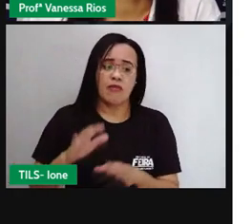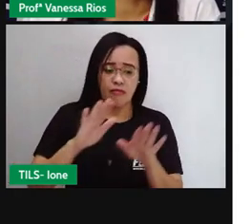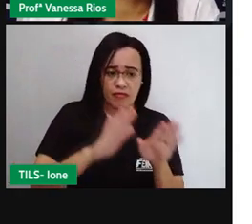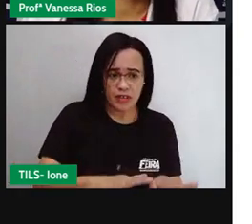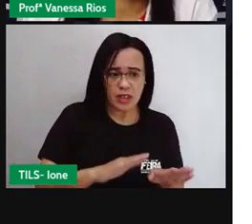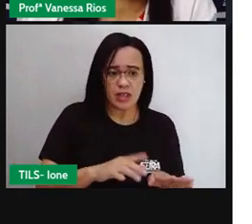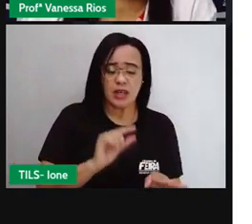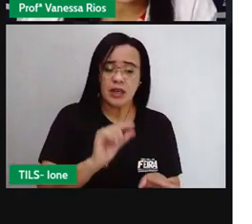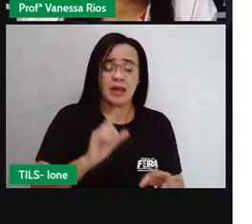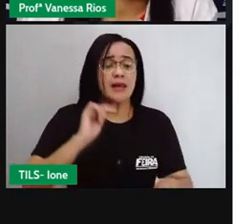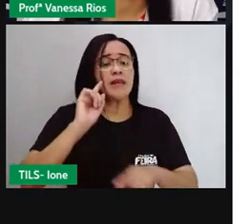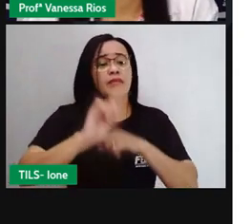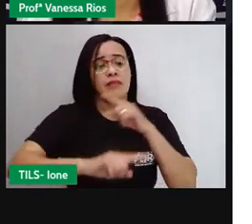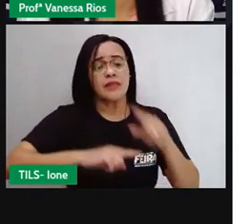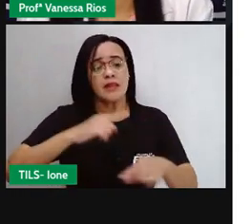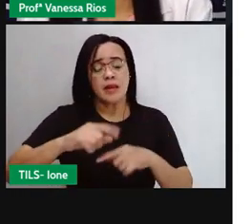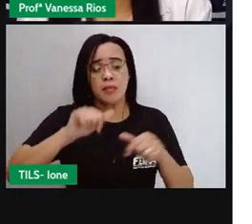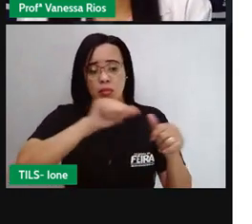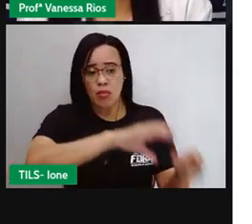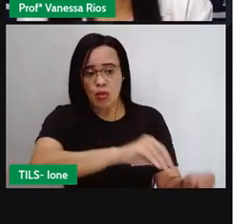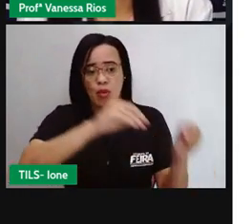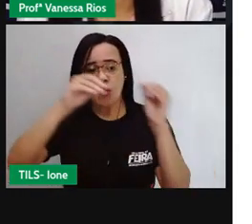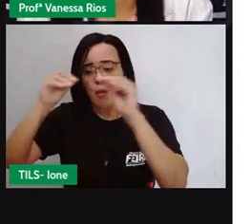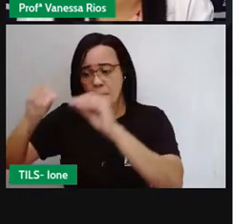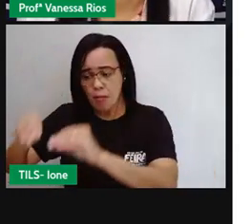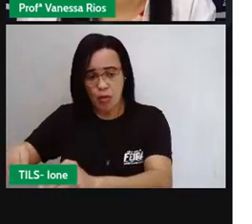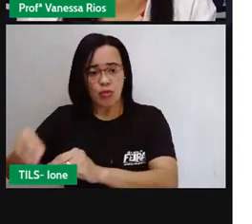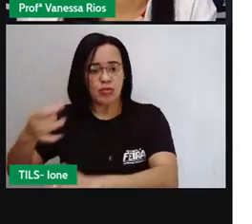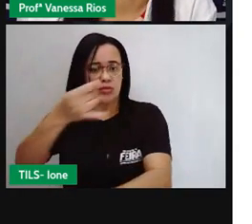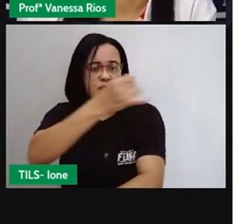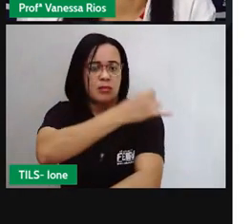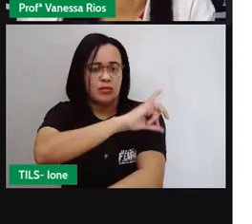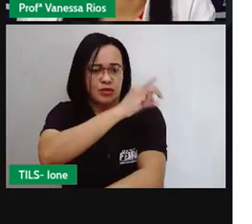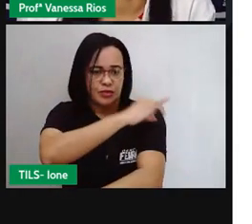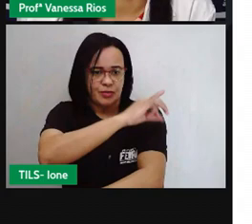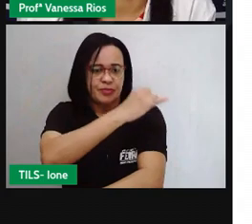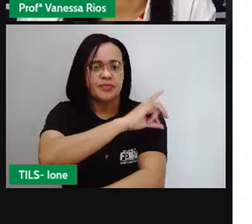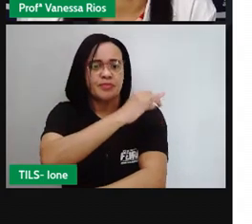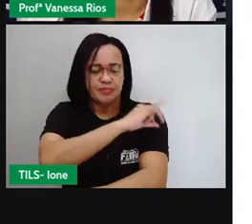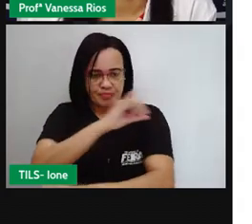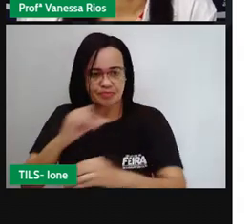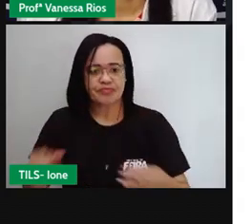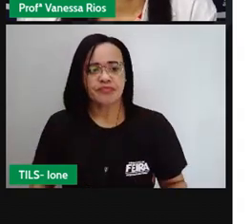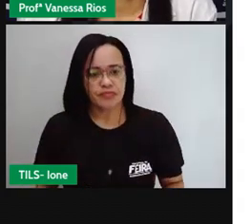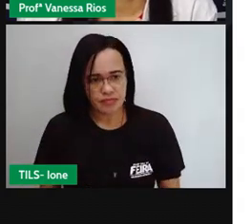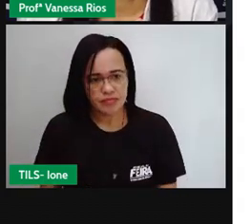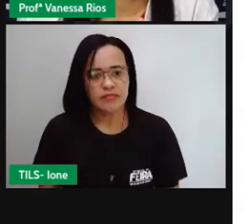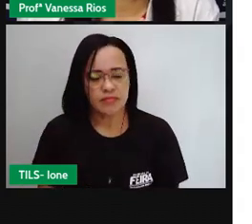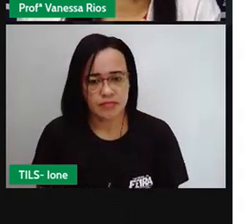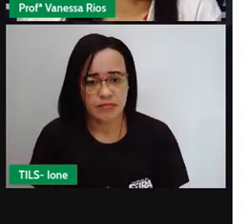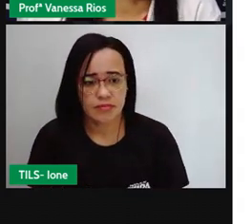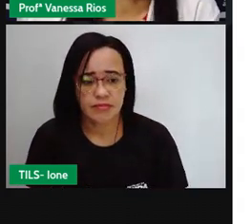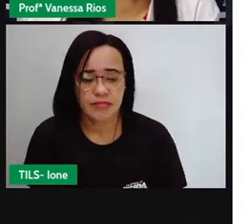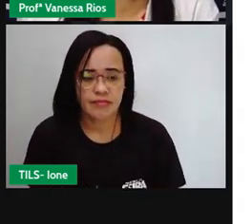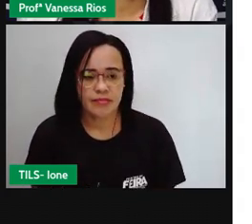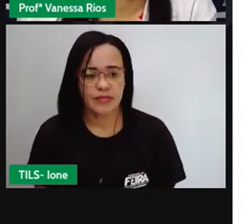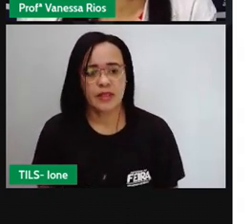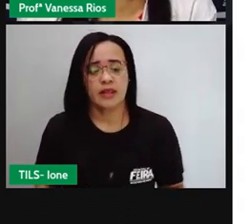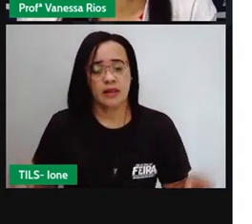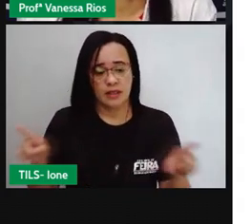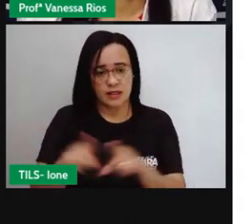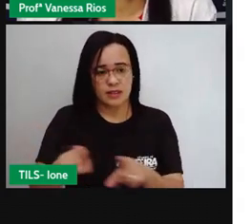transfere também a capital, que até então era Salvador. Transfere a capital aí da colônia do Brasil, né?